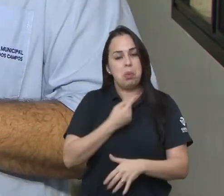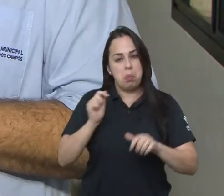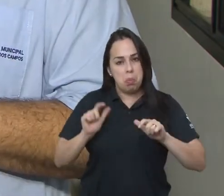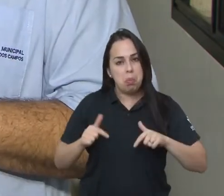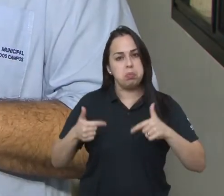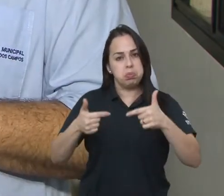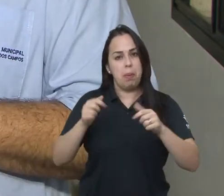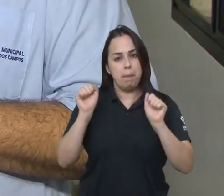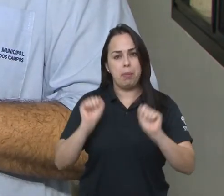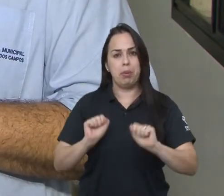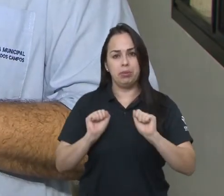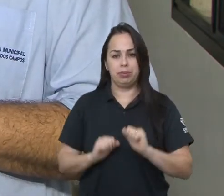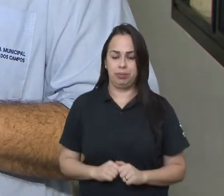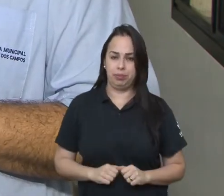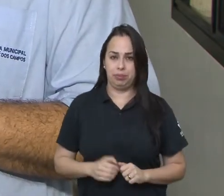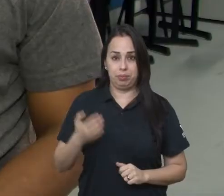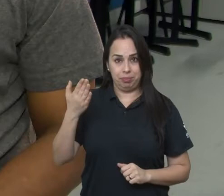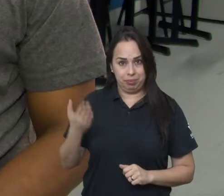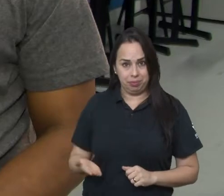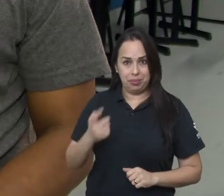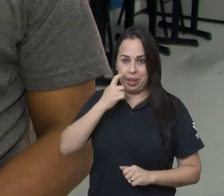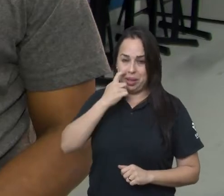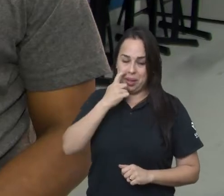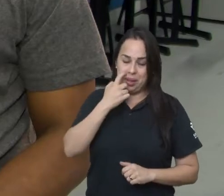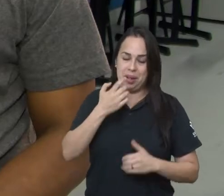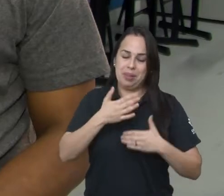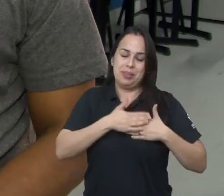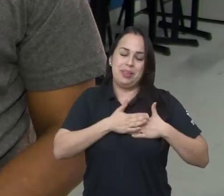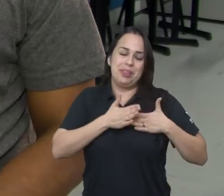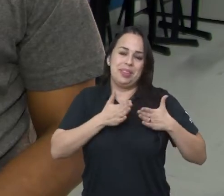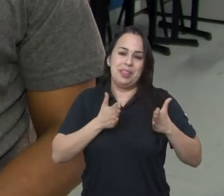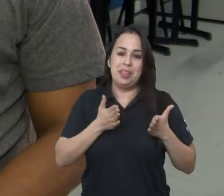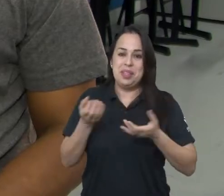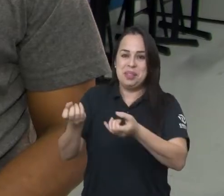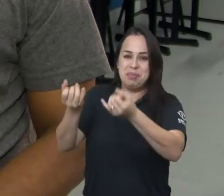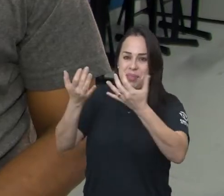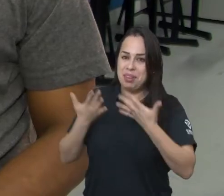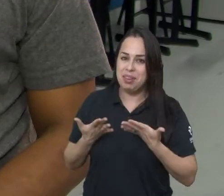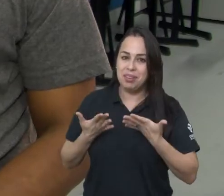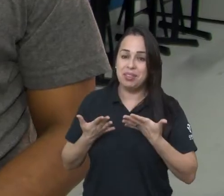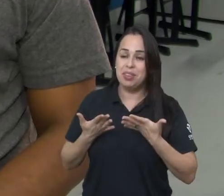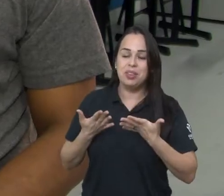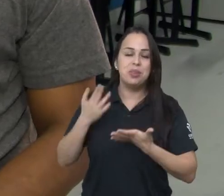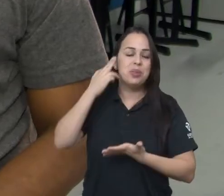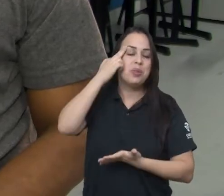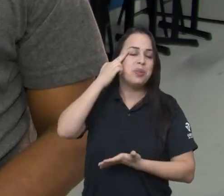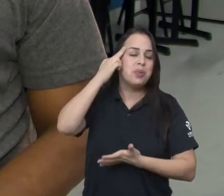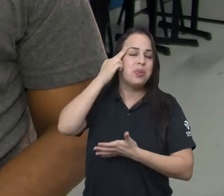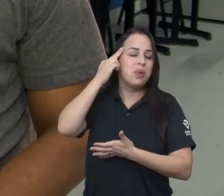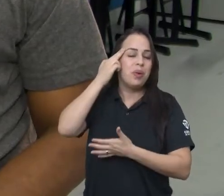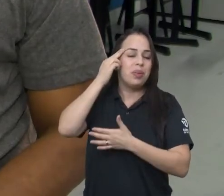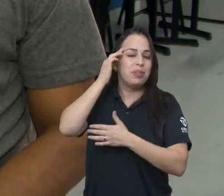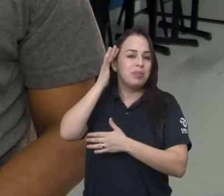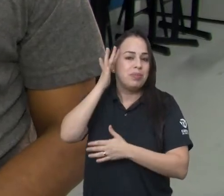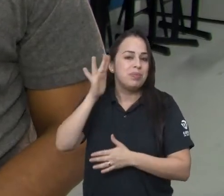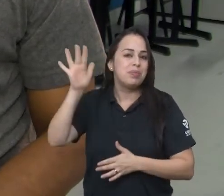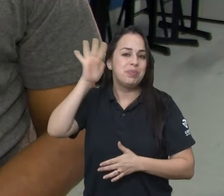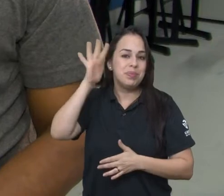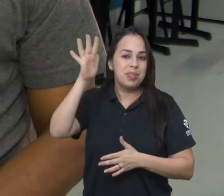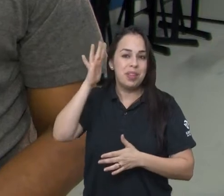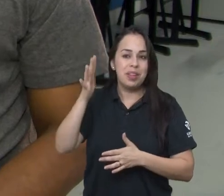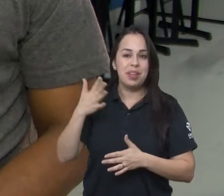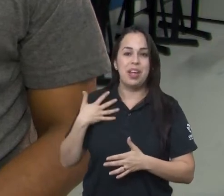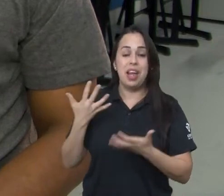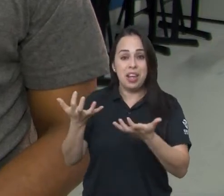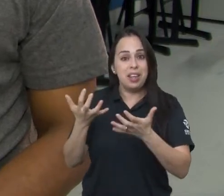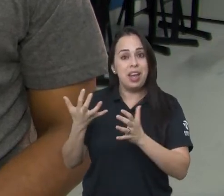ações que a gente pode fazer a partir dessa casa. E o Diego abriu seu coração e nos falou sobre alguns de seus sonhos e que ele